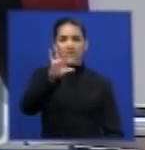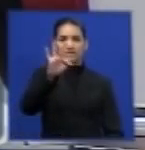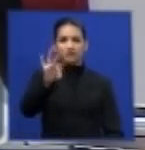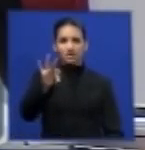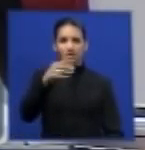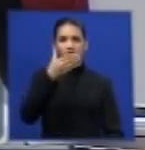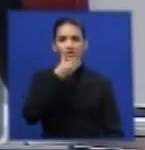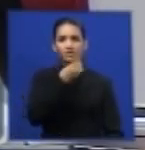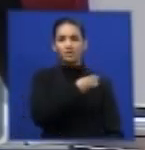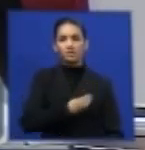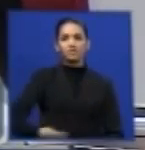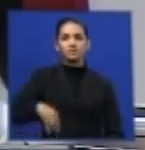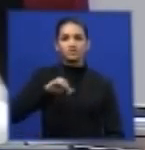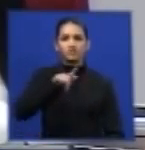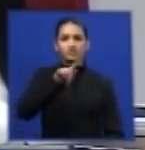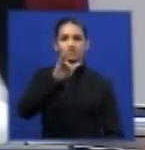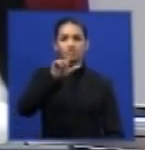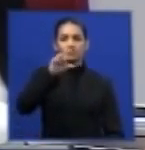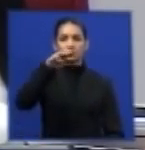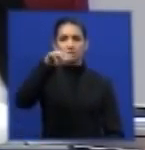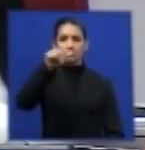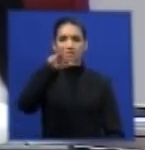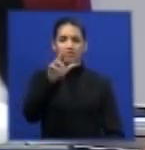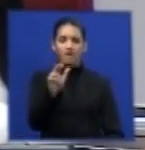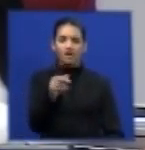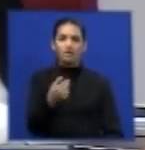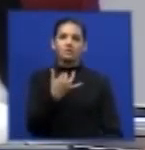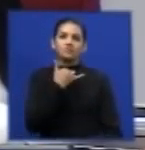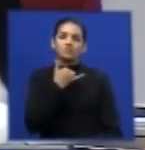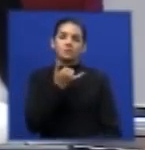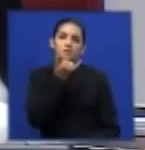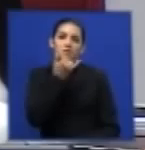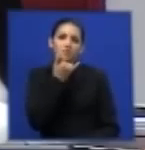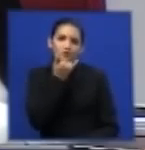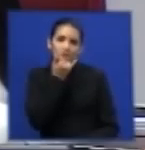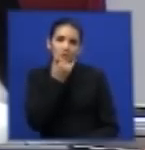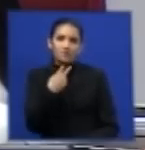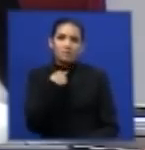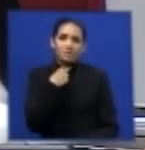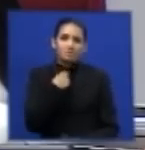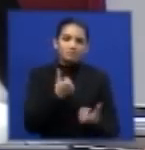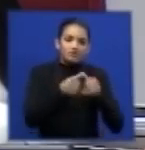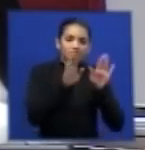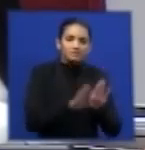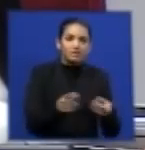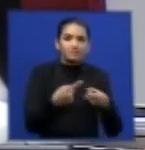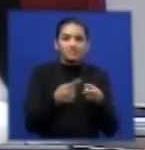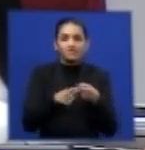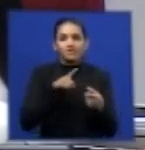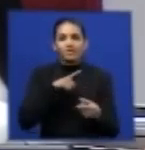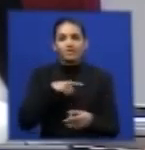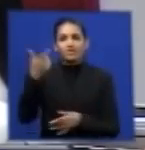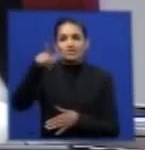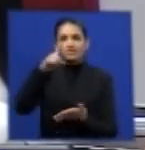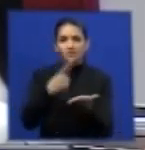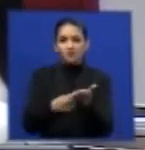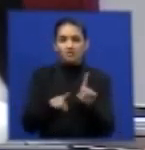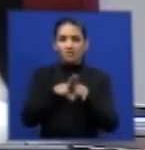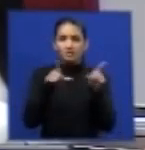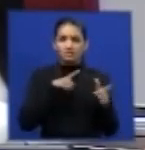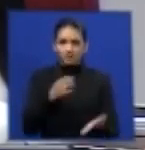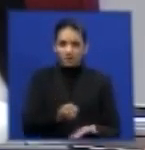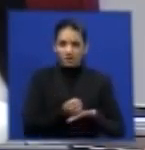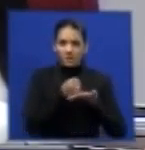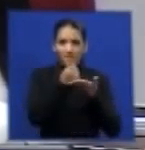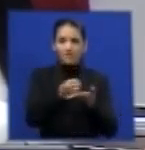Mendes que abriu essa audiência não pôde permanecer conforme esclareceu em razão de outros compromissos mas que deu todo o apoio para que